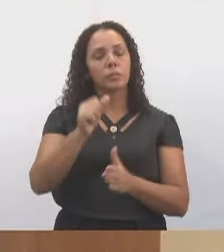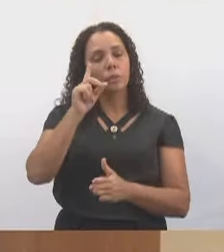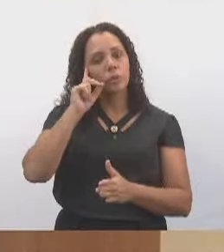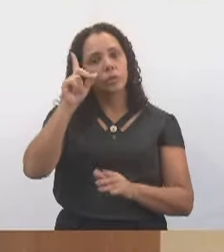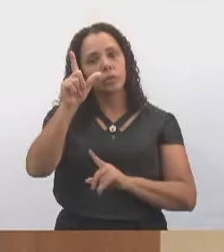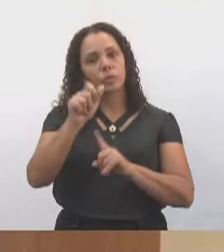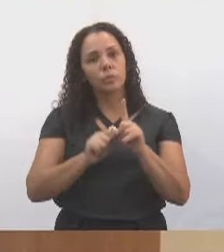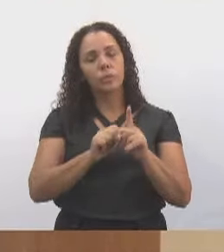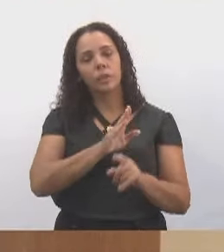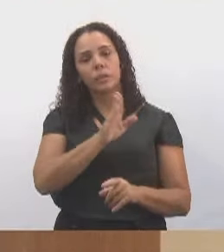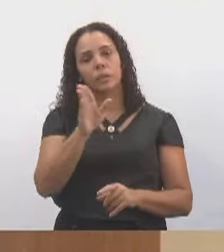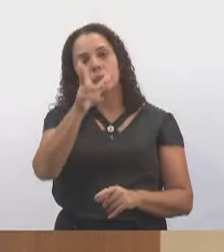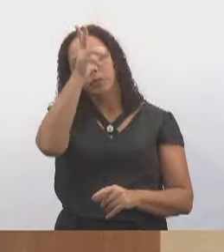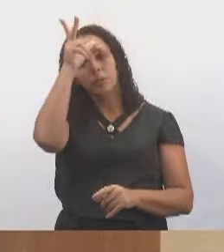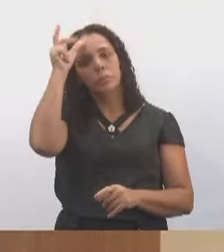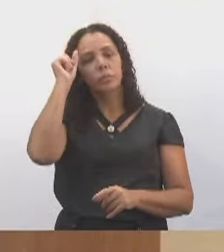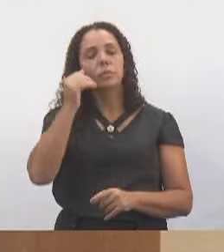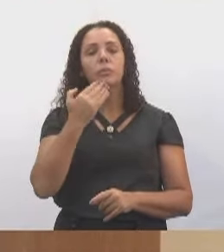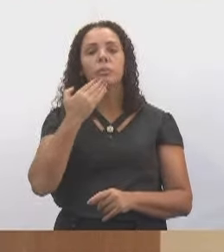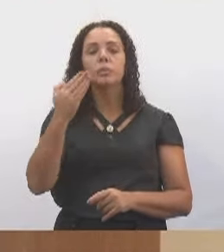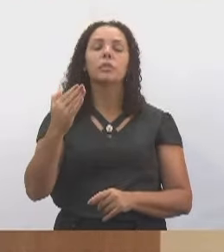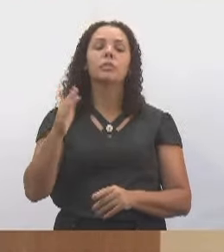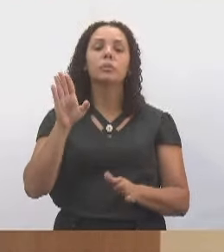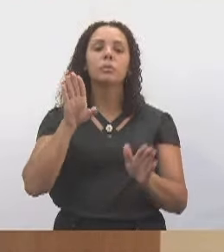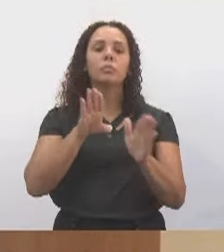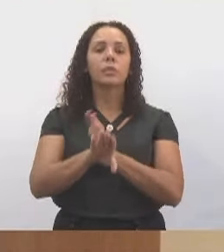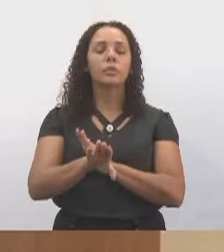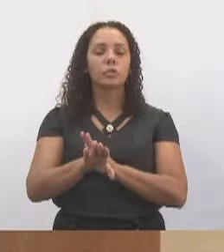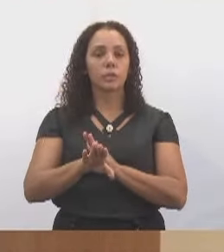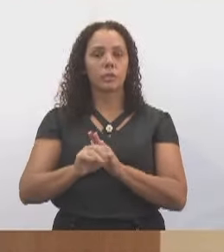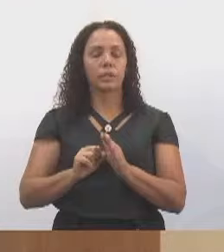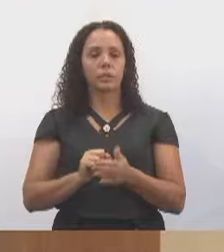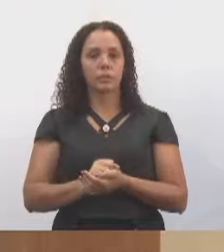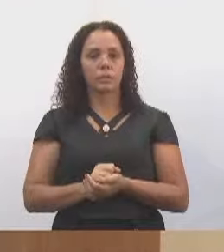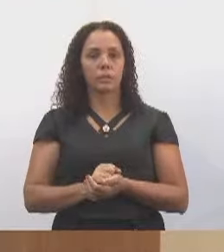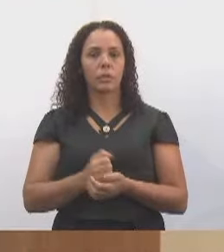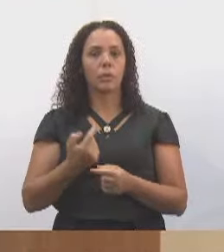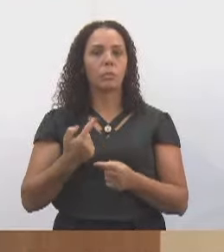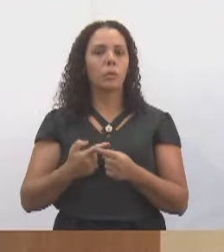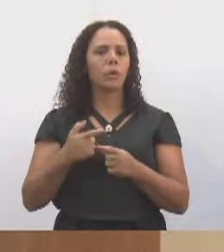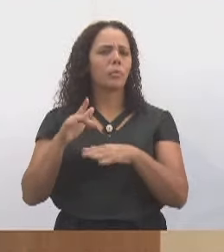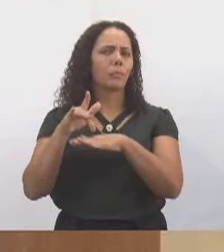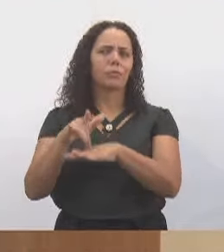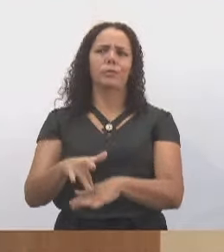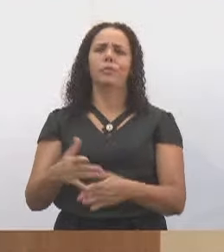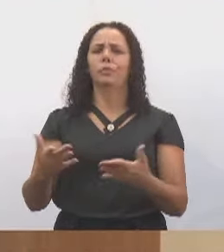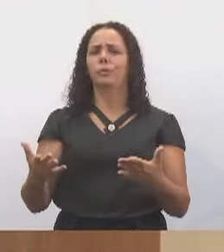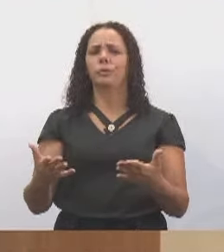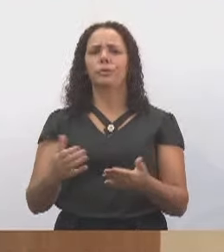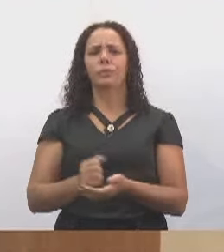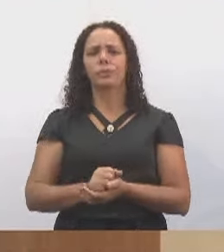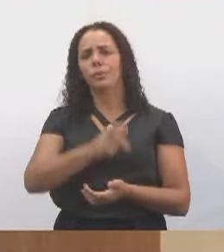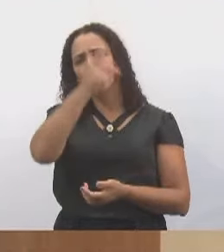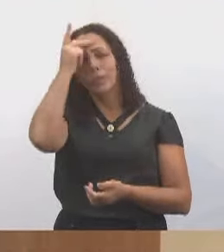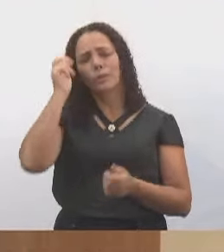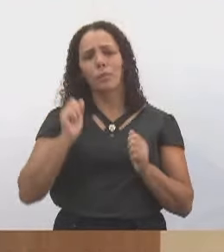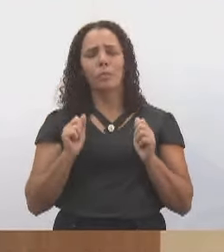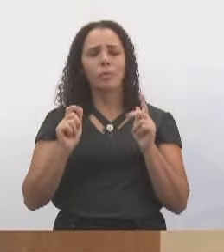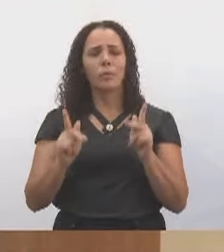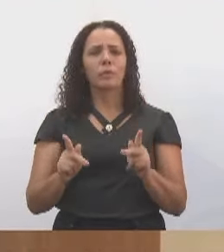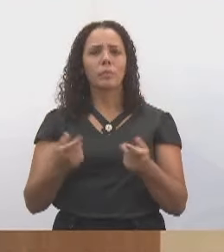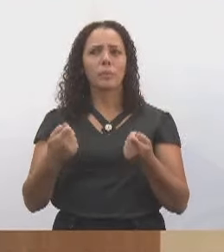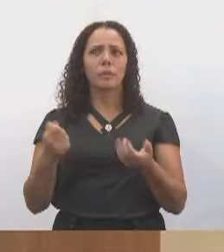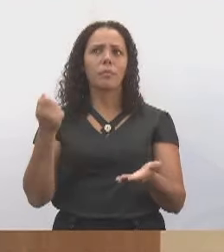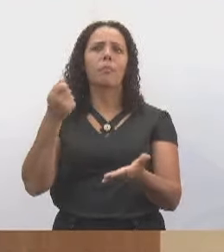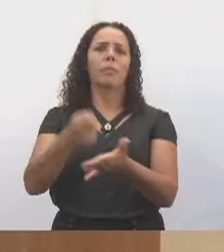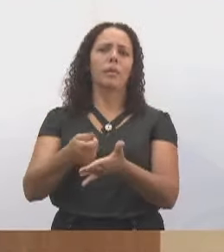pedindo ao prefeito para cessar esses descontos que não tinha cabimento, não é? A pessoa depois de aposentada ter